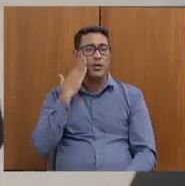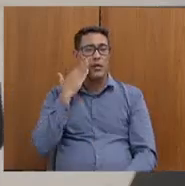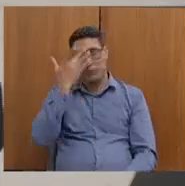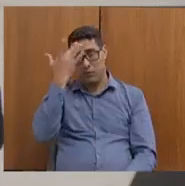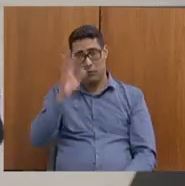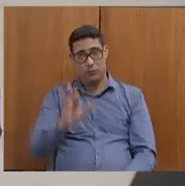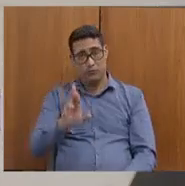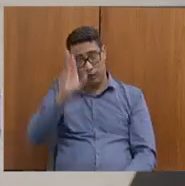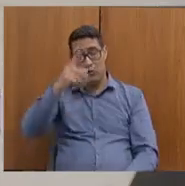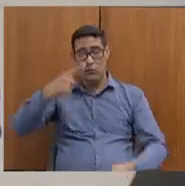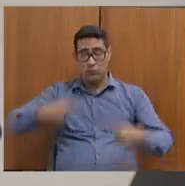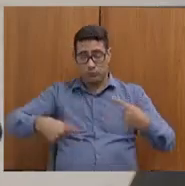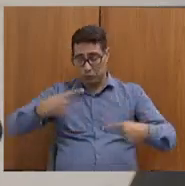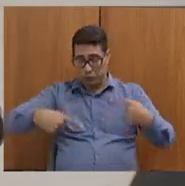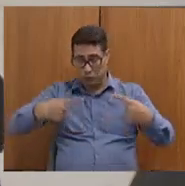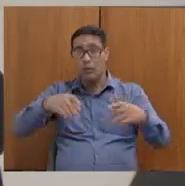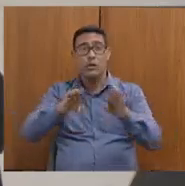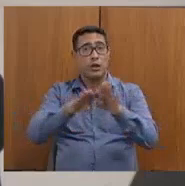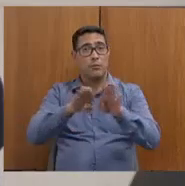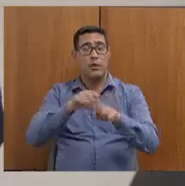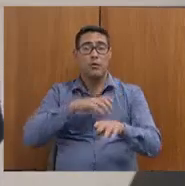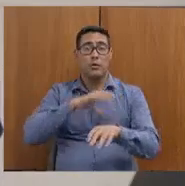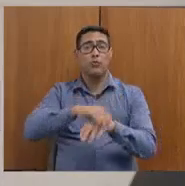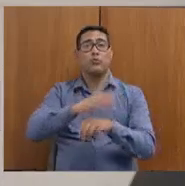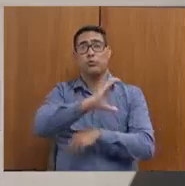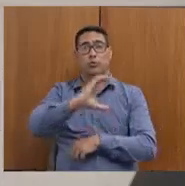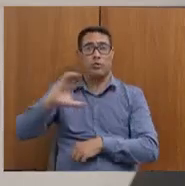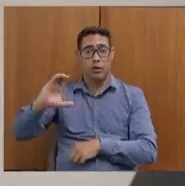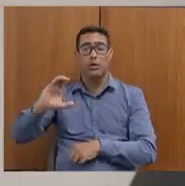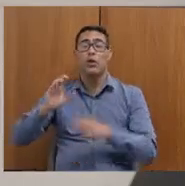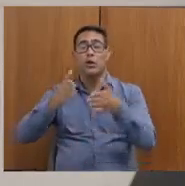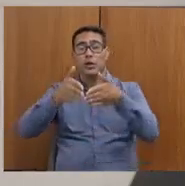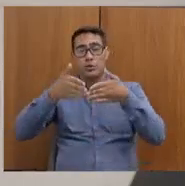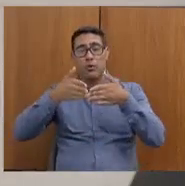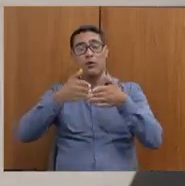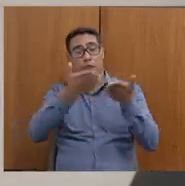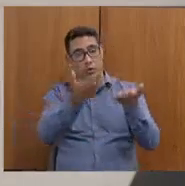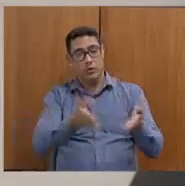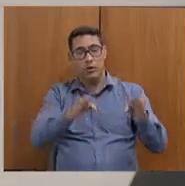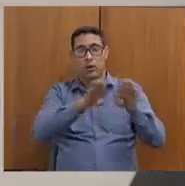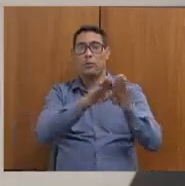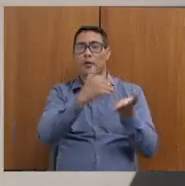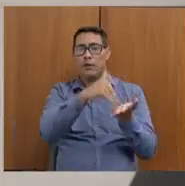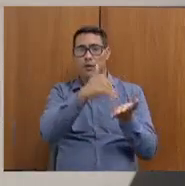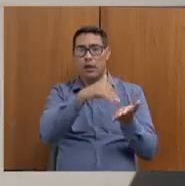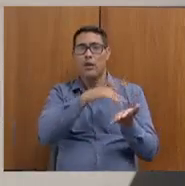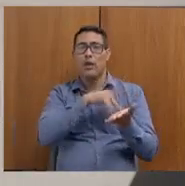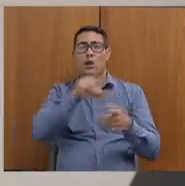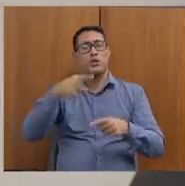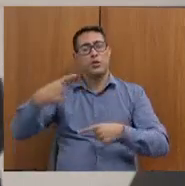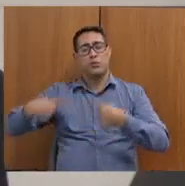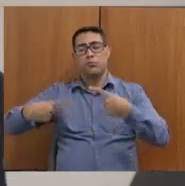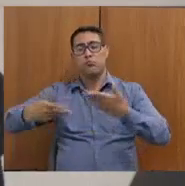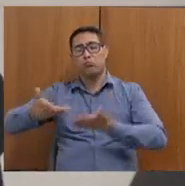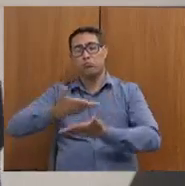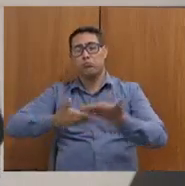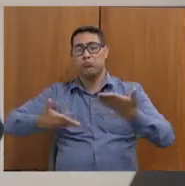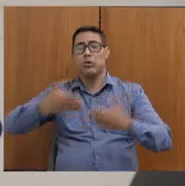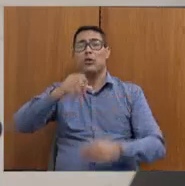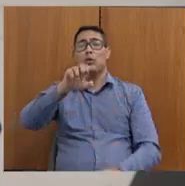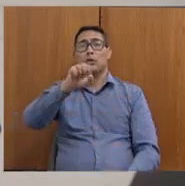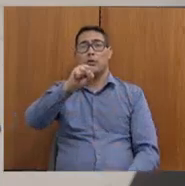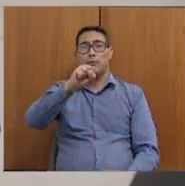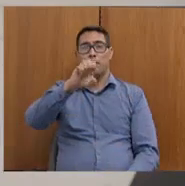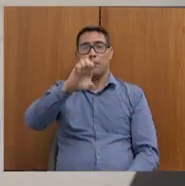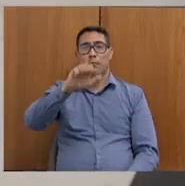os conselhos. E aí eu deixo aqui um pedido especial para a secretária de que a gente faça depois um diálogo sobre o SEAS. A gente